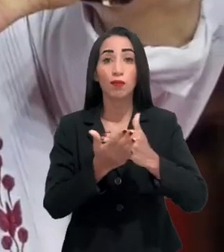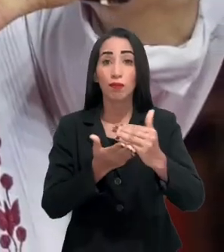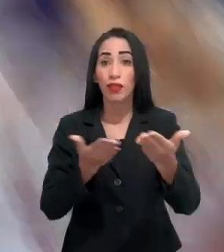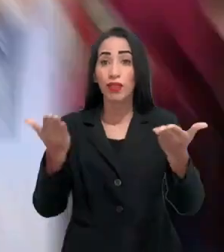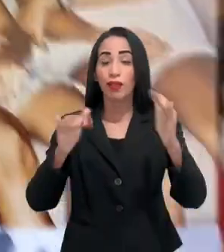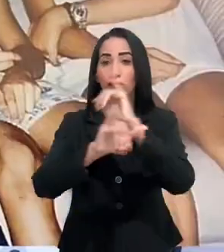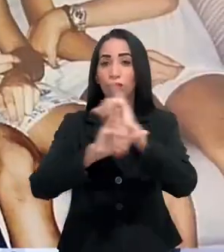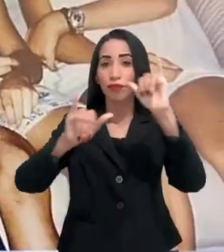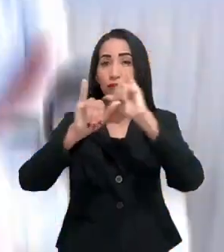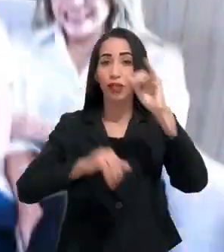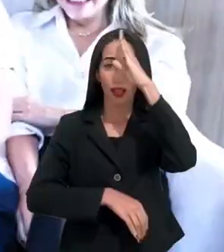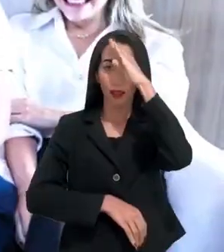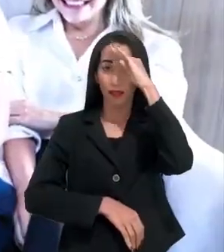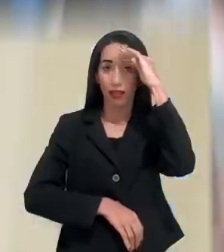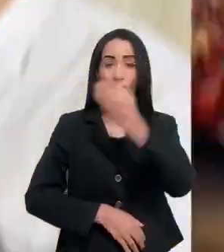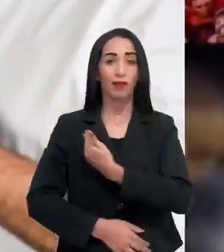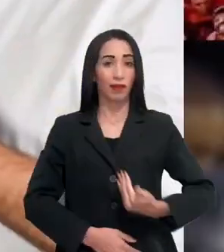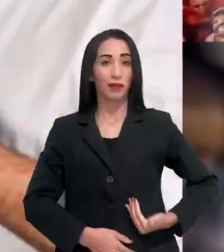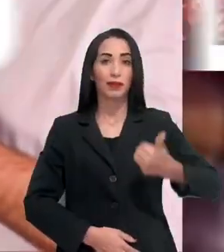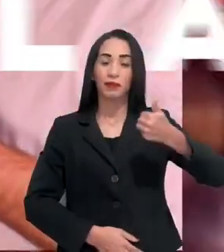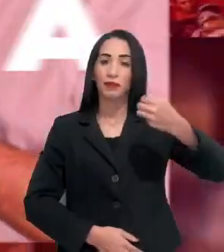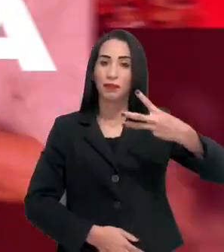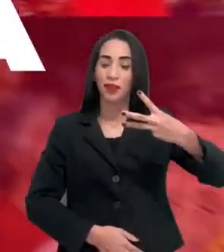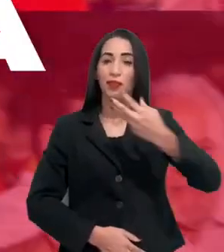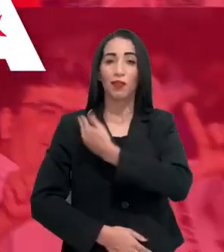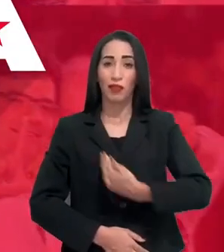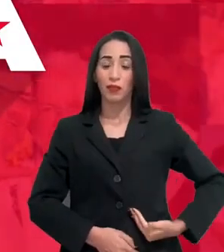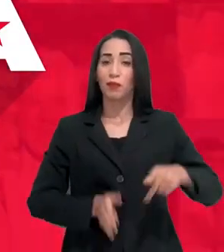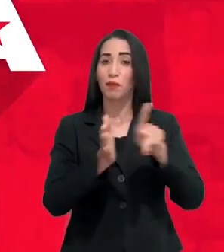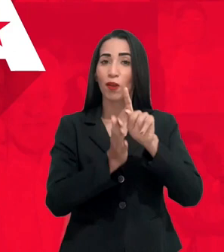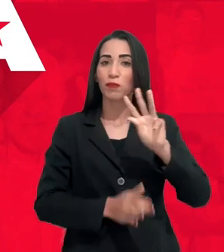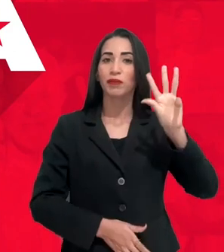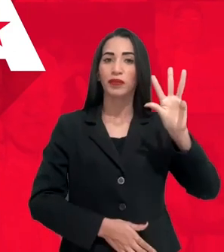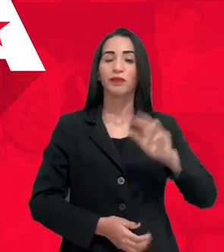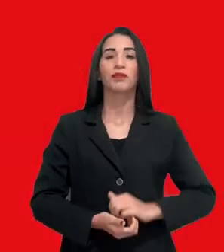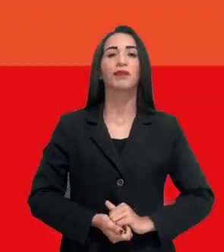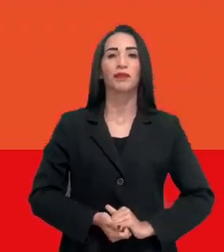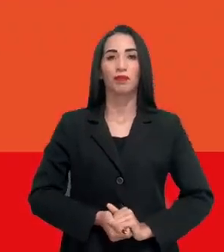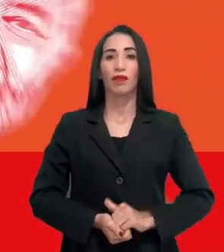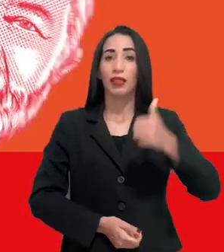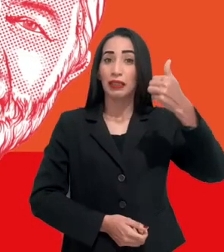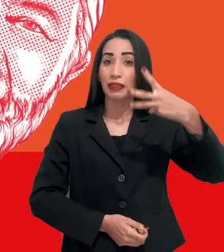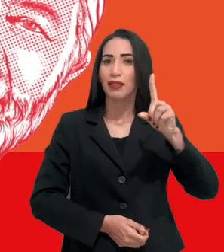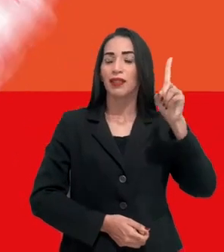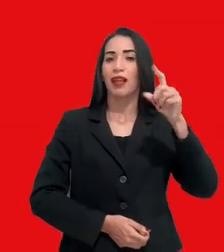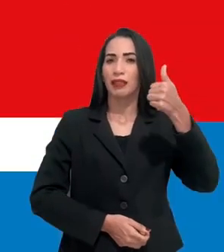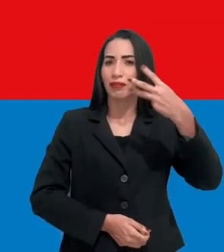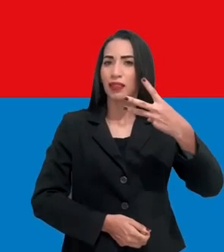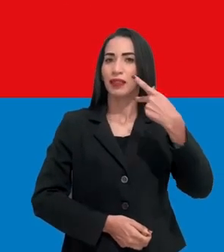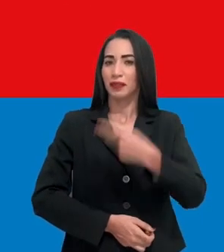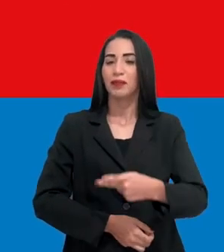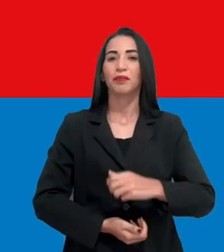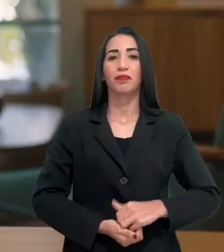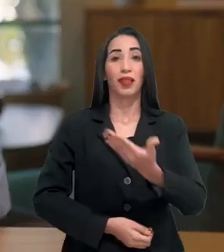Está começando o programa de Rafael Governador 13, o governador de Lula. É 13 lá, é